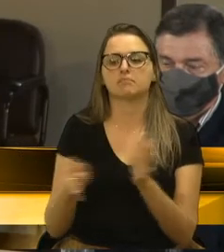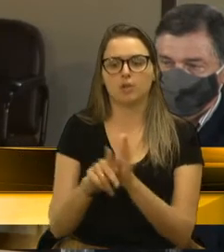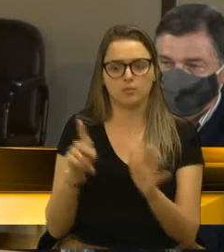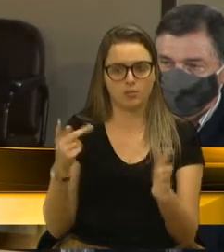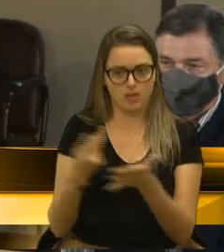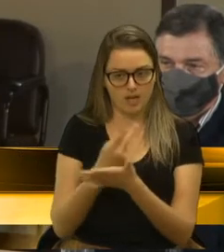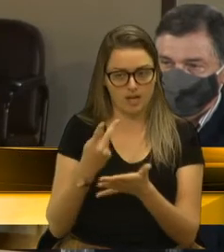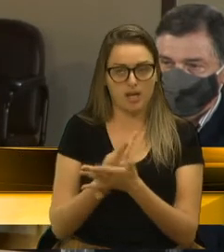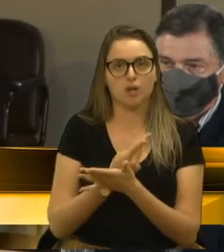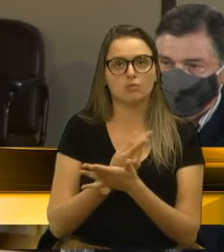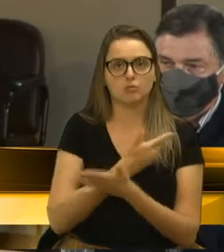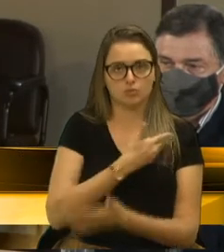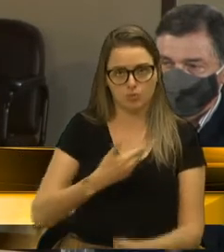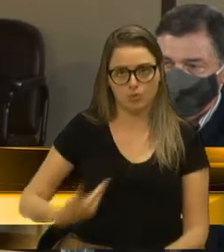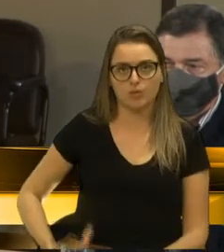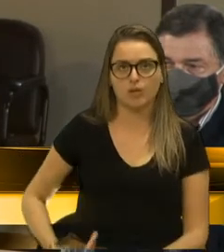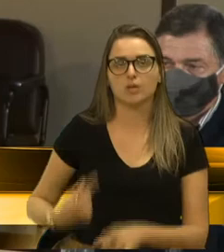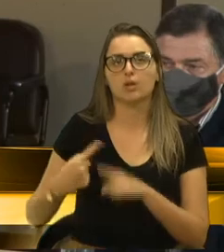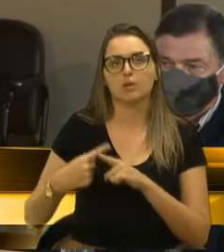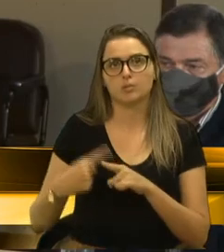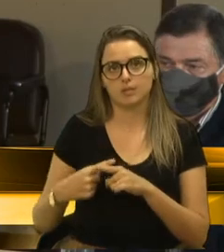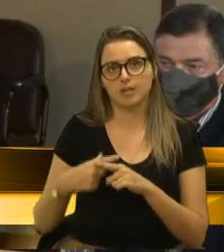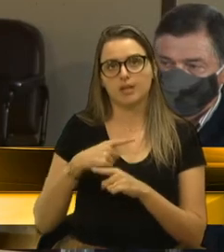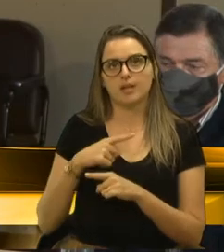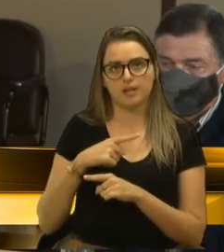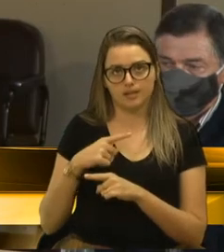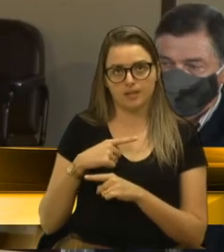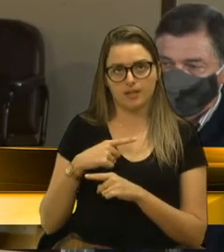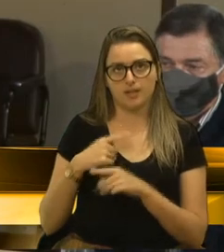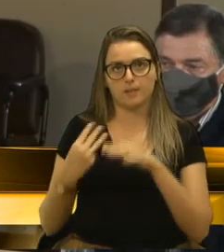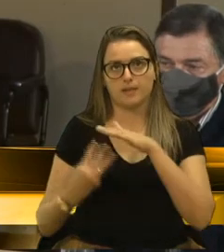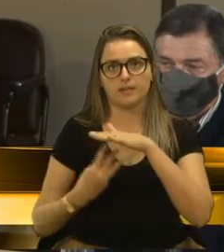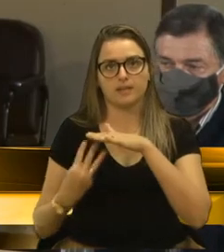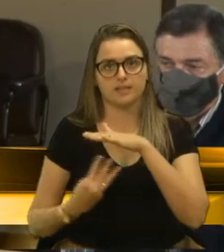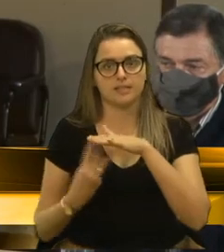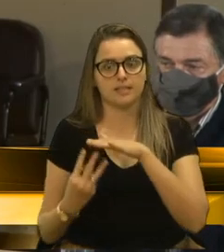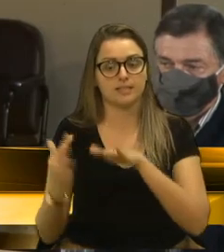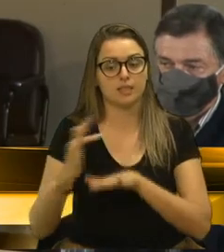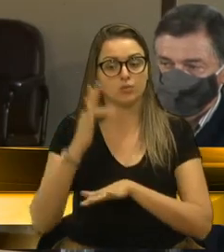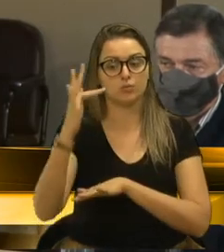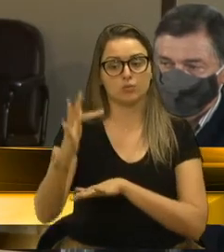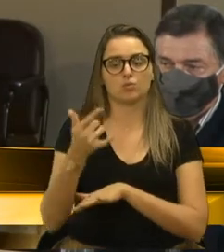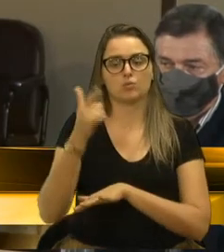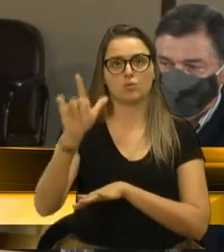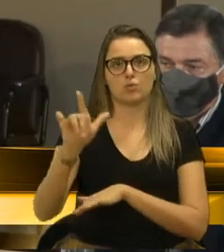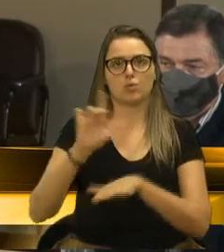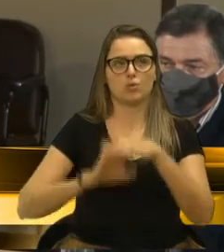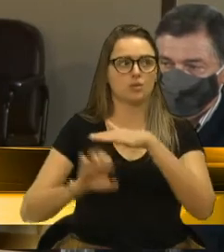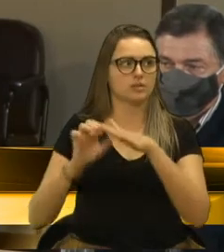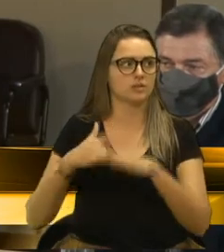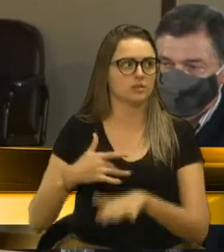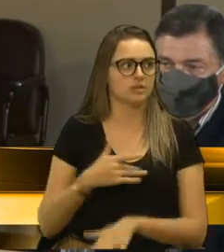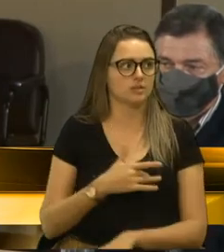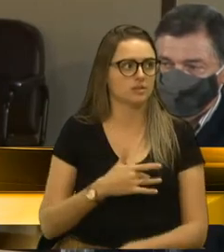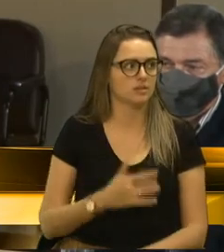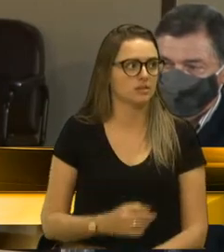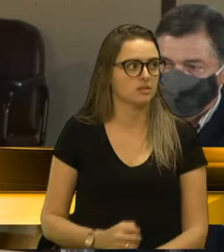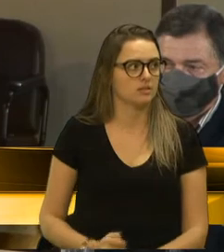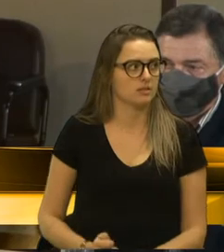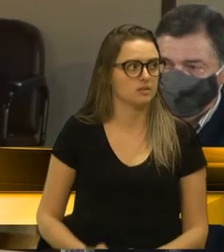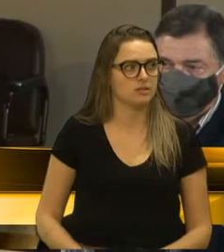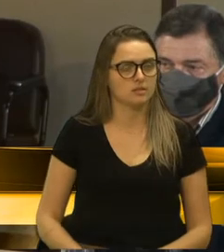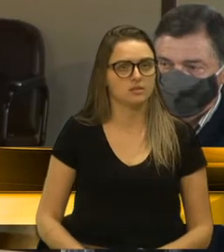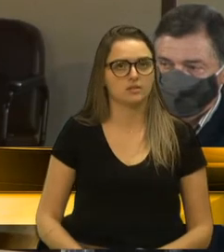municipal, porque abriria uma brecha para terceirizações futuras. Agora, se lá na frente,